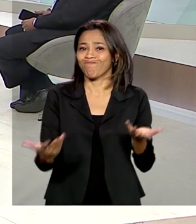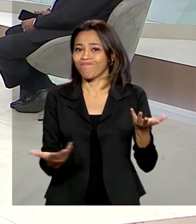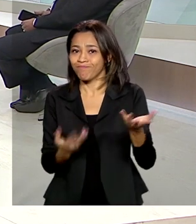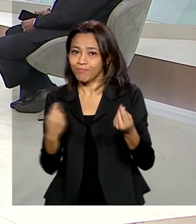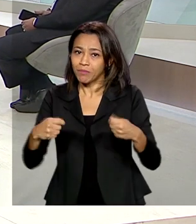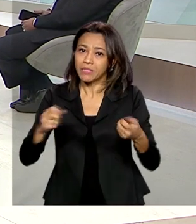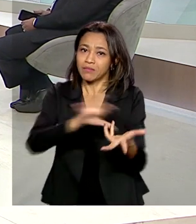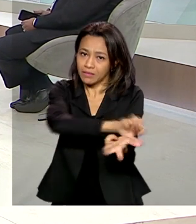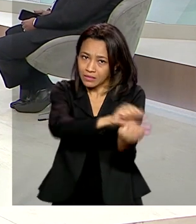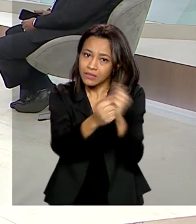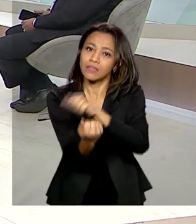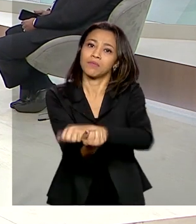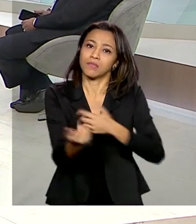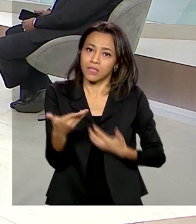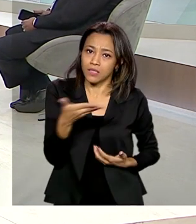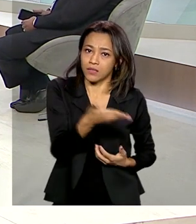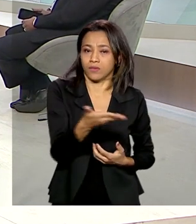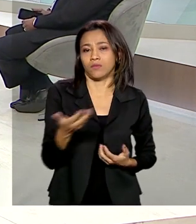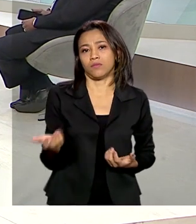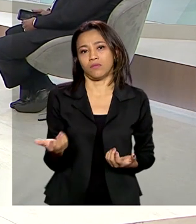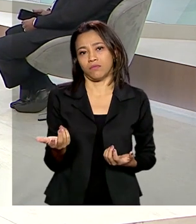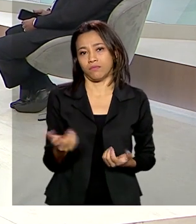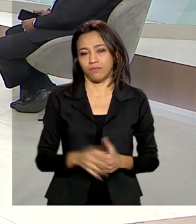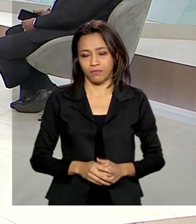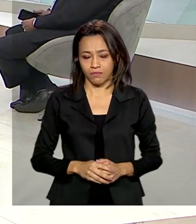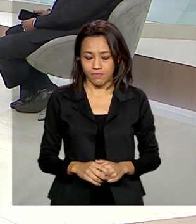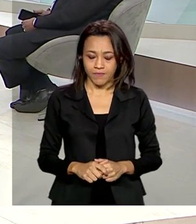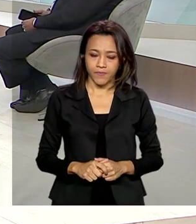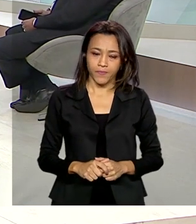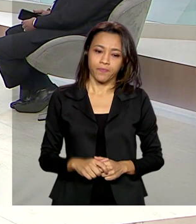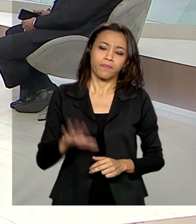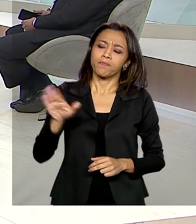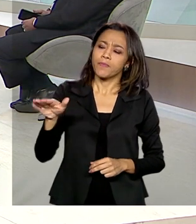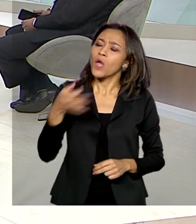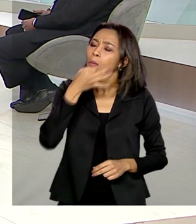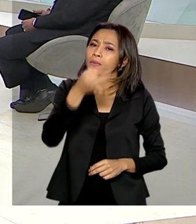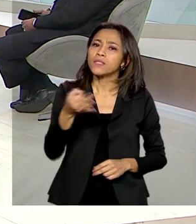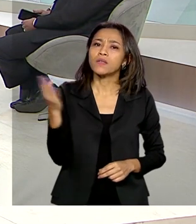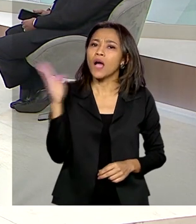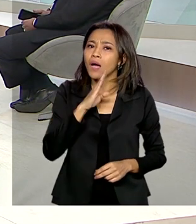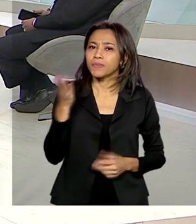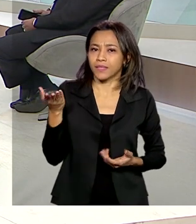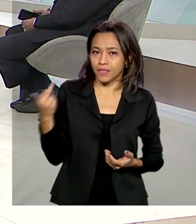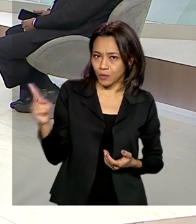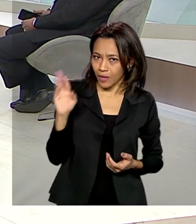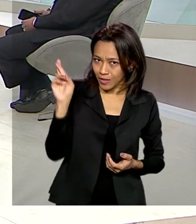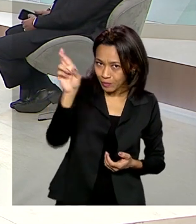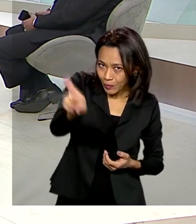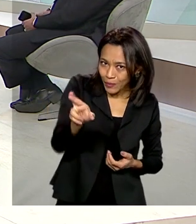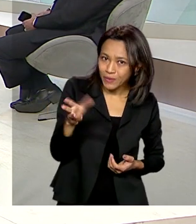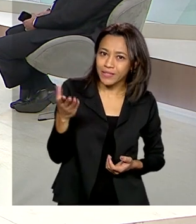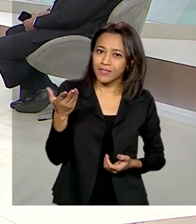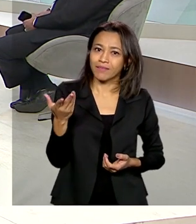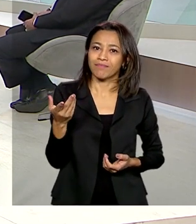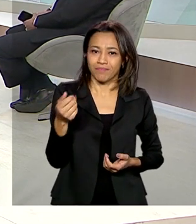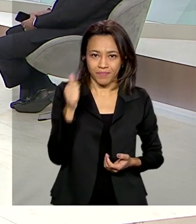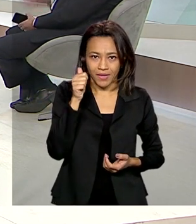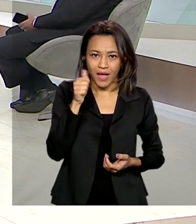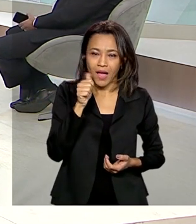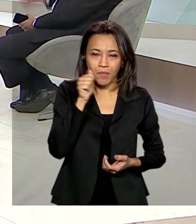ou registro daquilo. Não vou pegar nada, pô. William, por favor, rapidamente a resposta para a Vanessa.